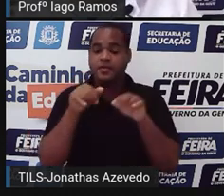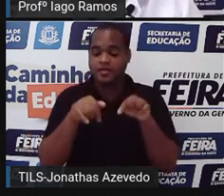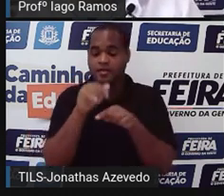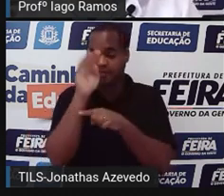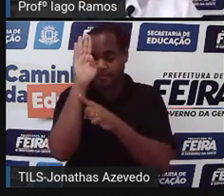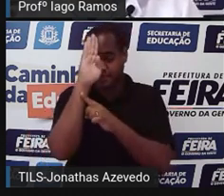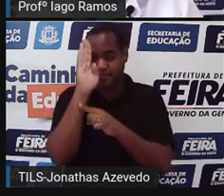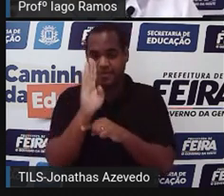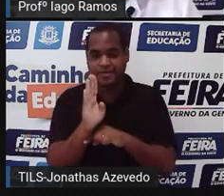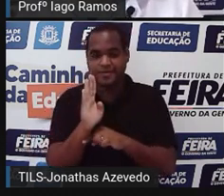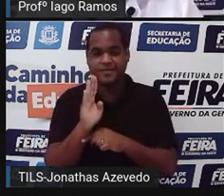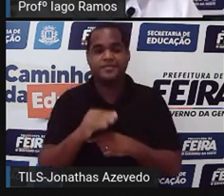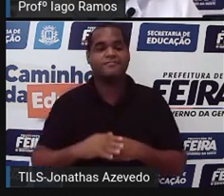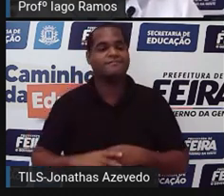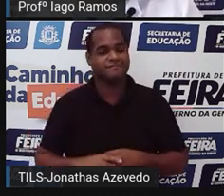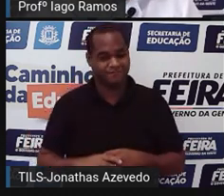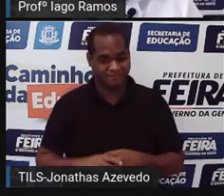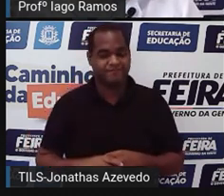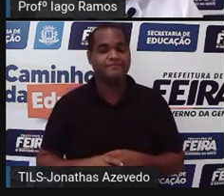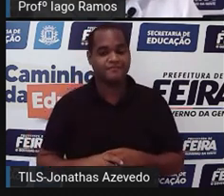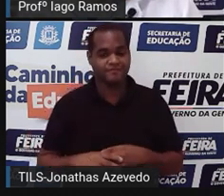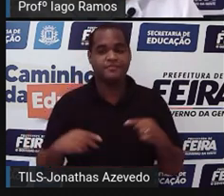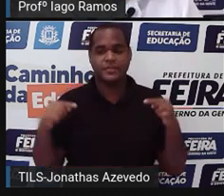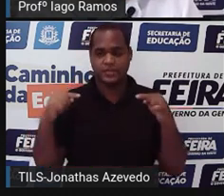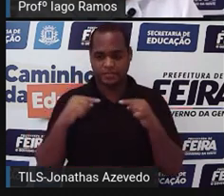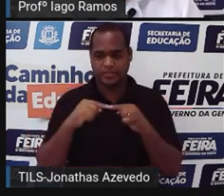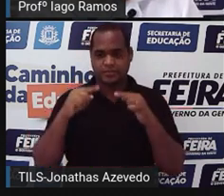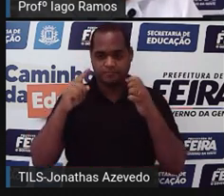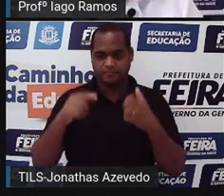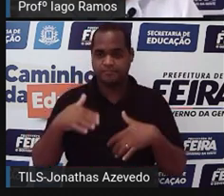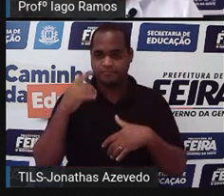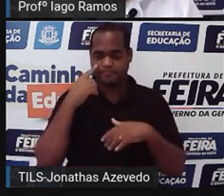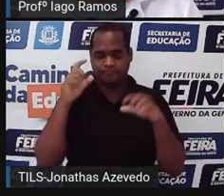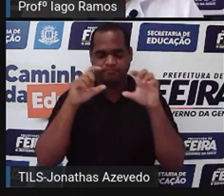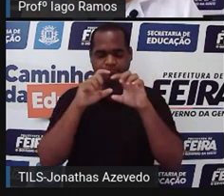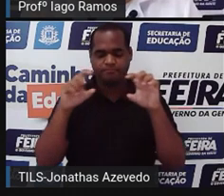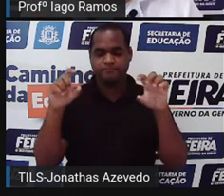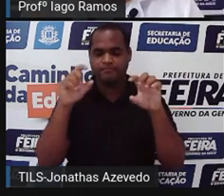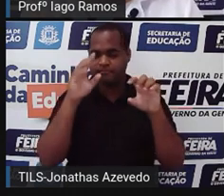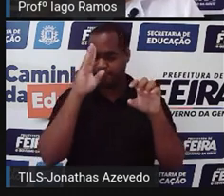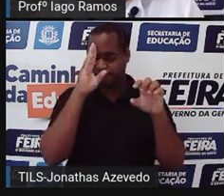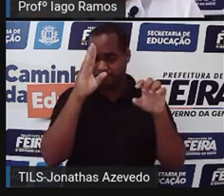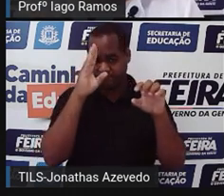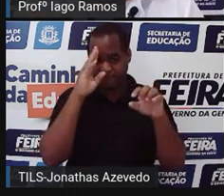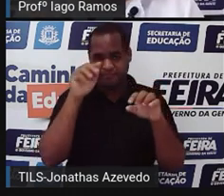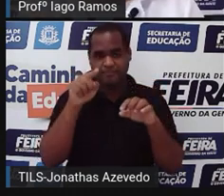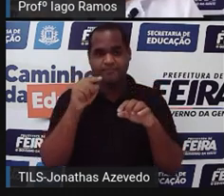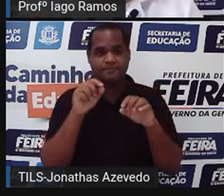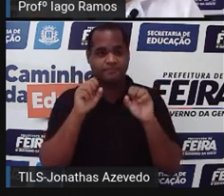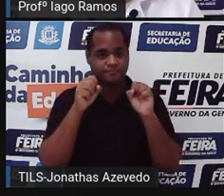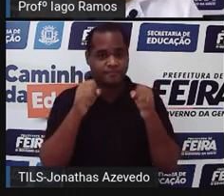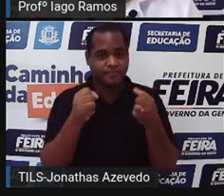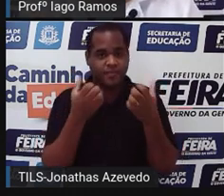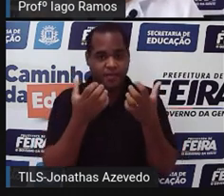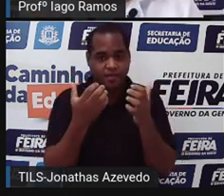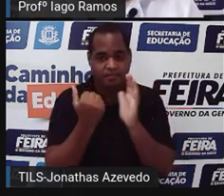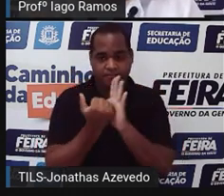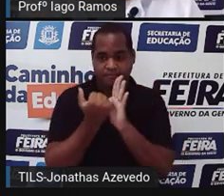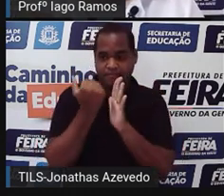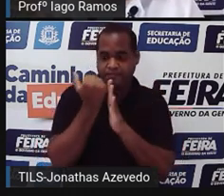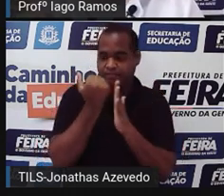Brasil. Tá? É essa a mensagem do gráfico. Mas se você quiser um pouco mais de informações